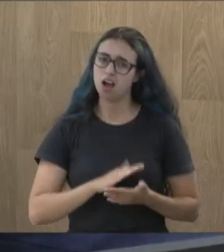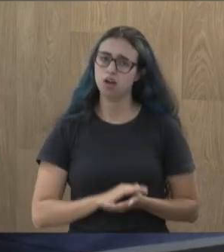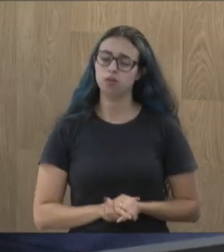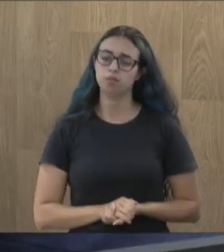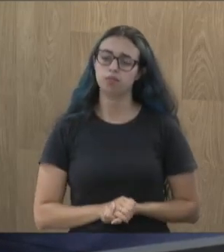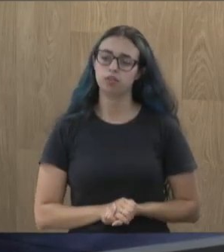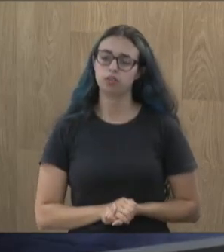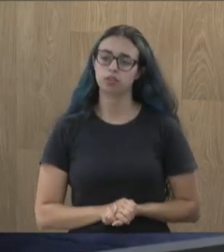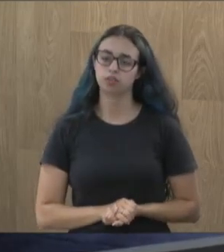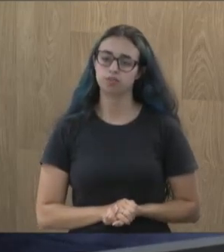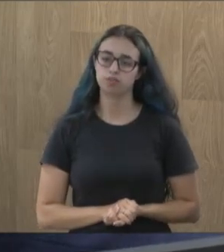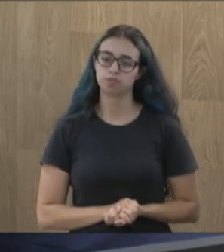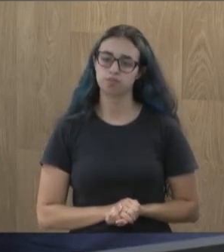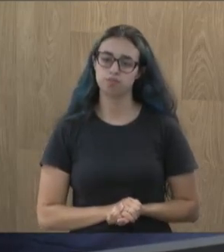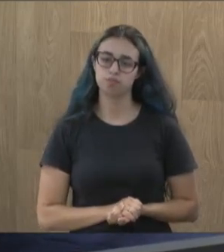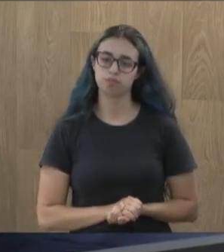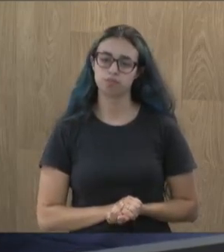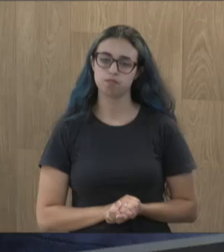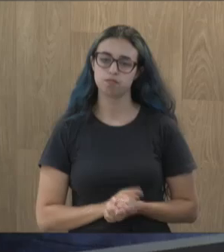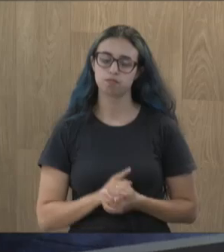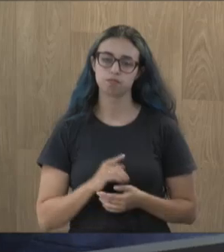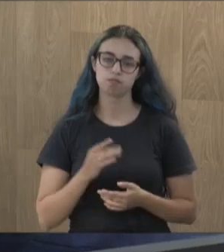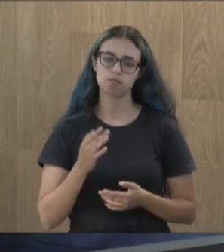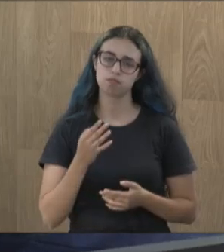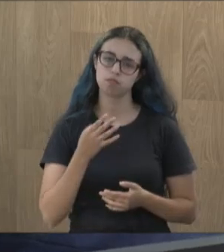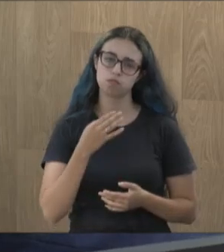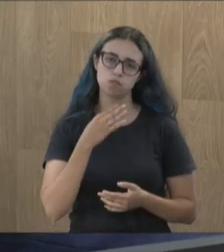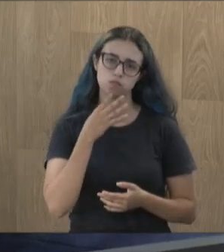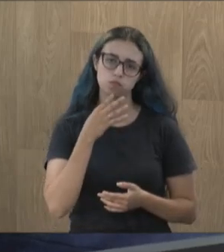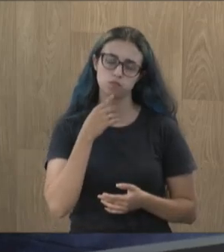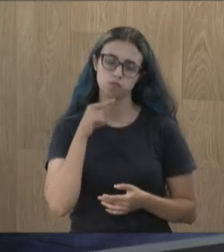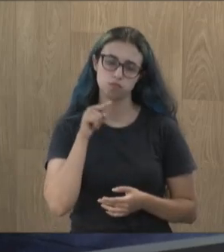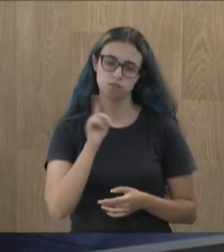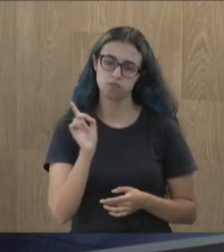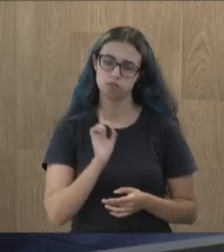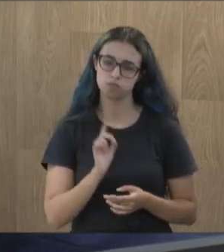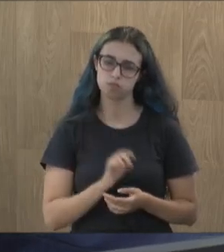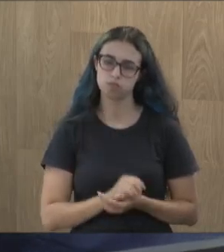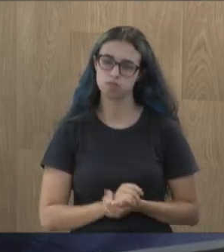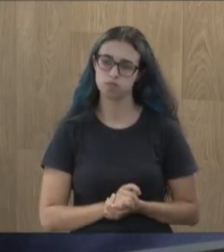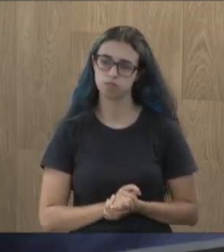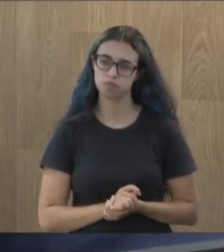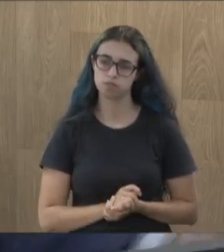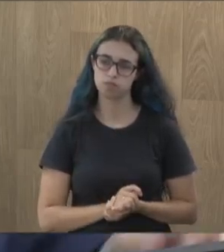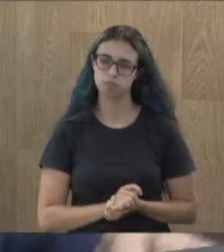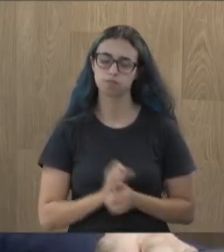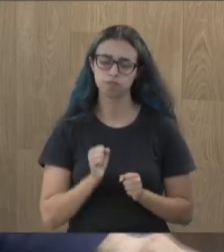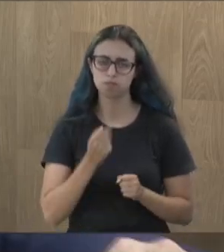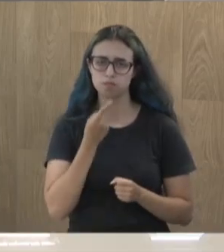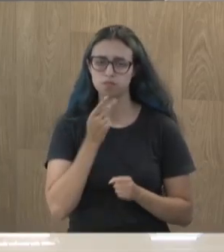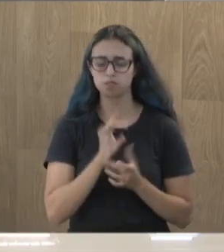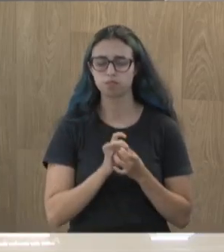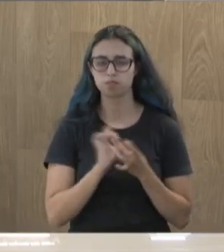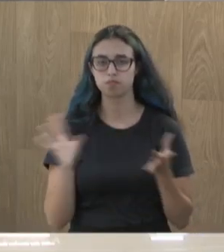tem que, a gente, eu não sou procurador, não tenho conhecimento de causa. Tem. Tem imunidade. Pode falar.